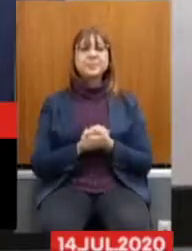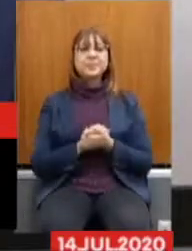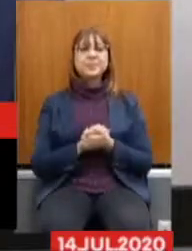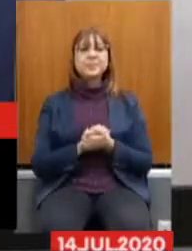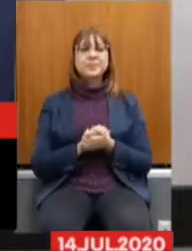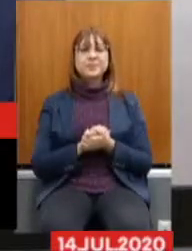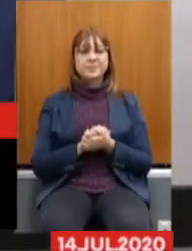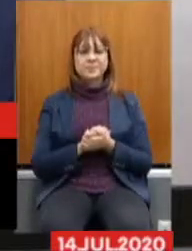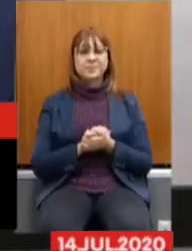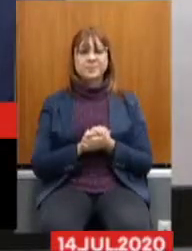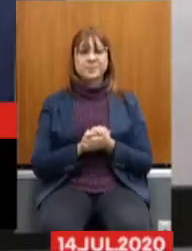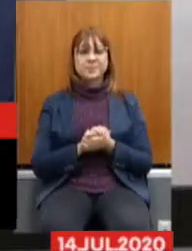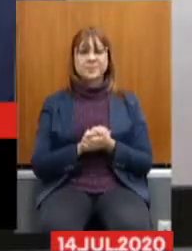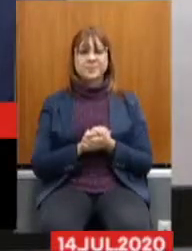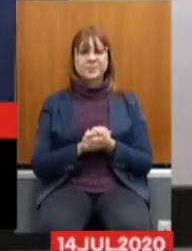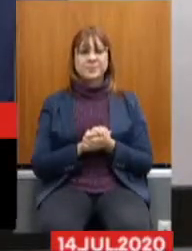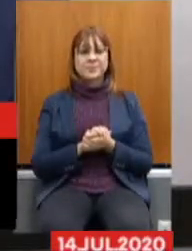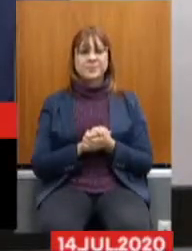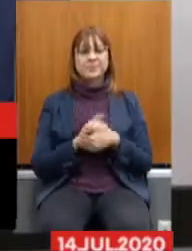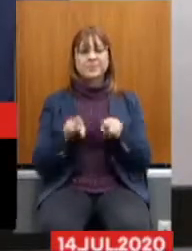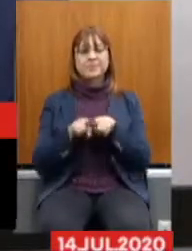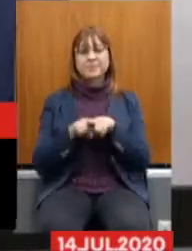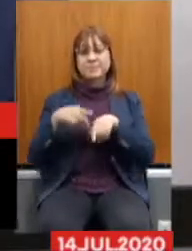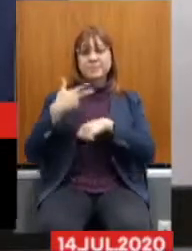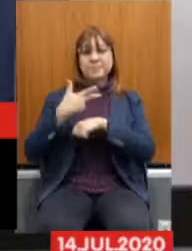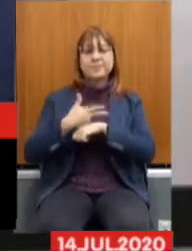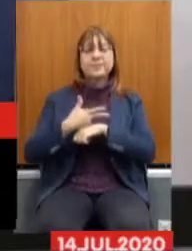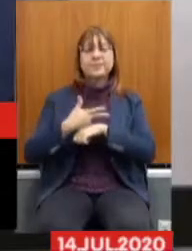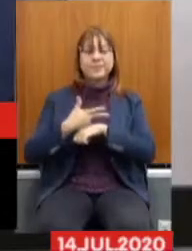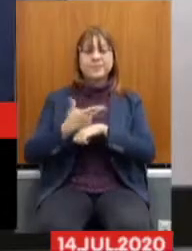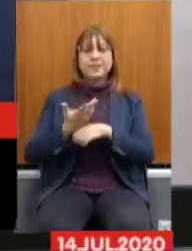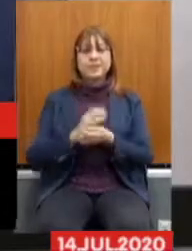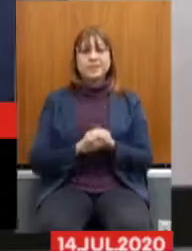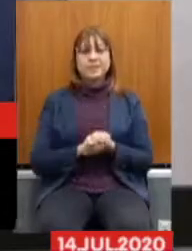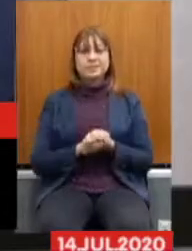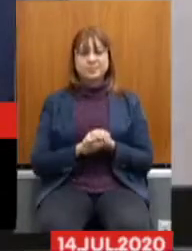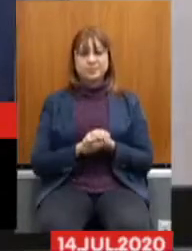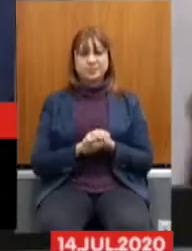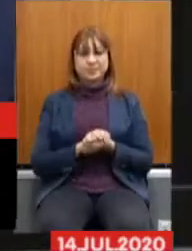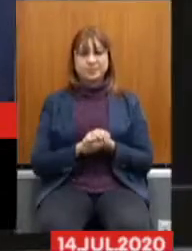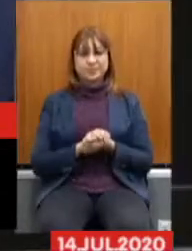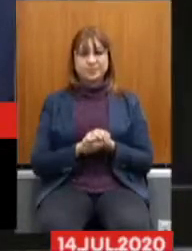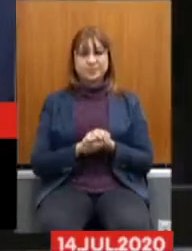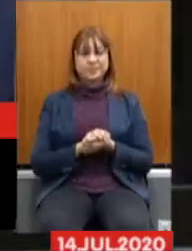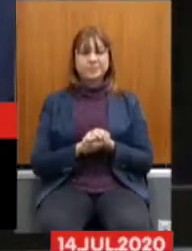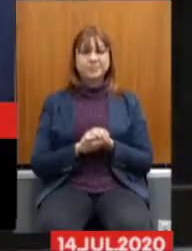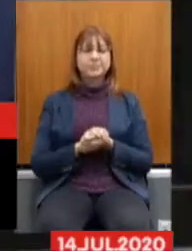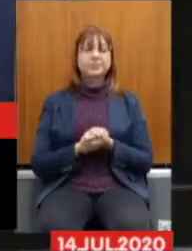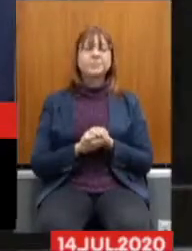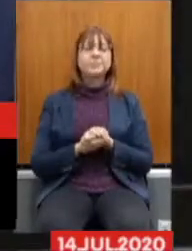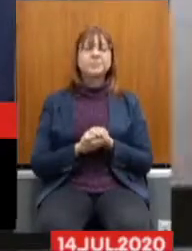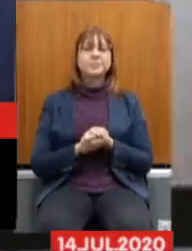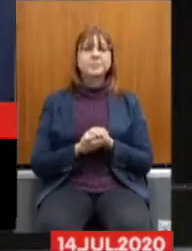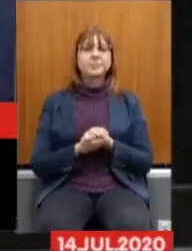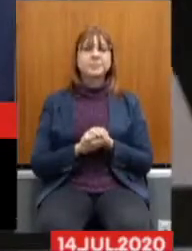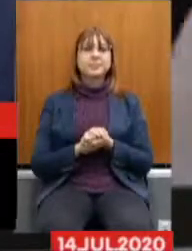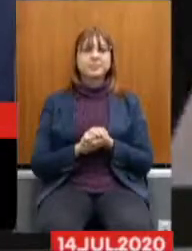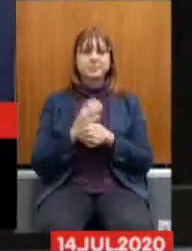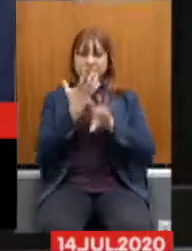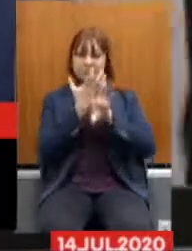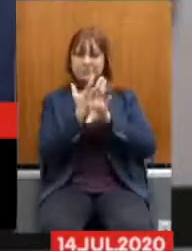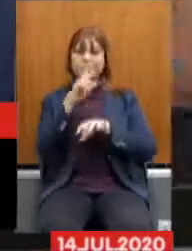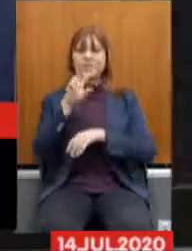vídeo e remota estão, vão participar também, Fernando Melo,